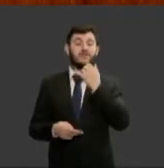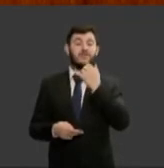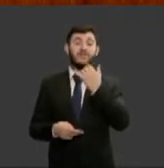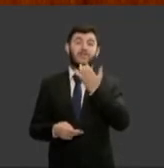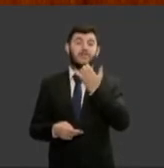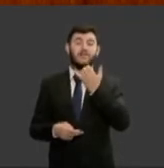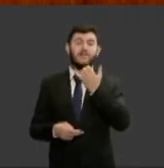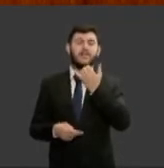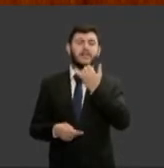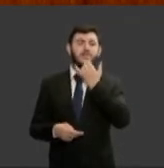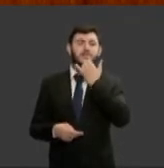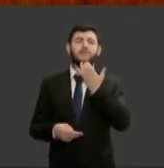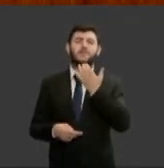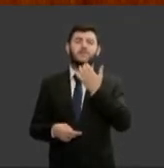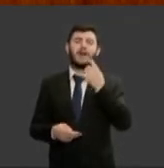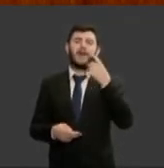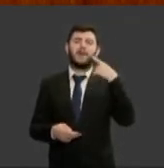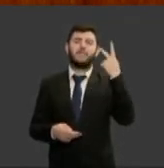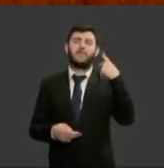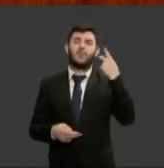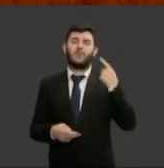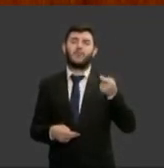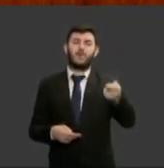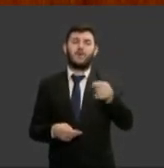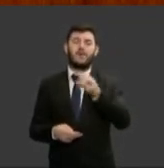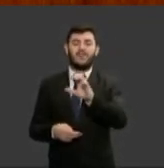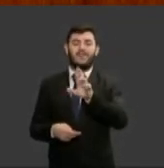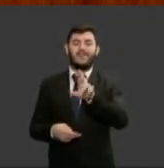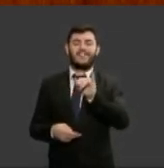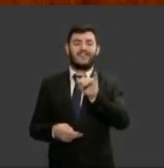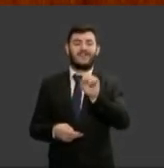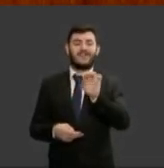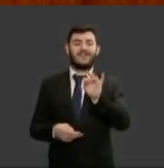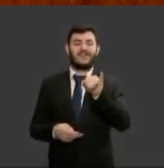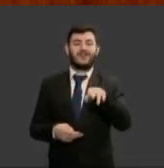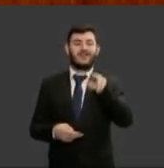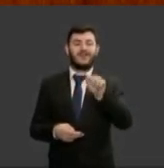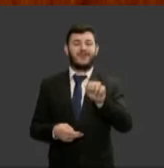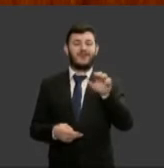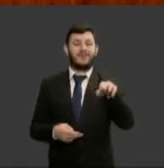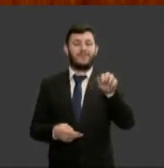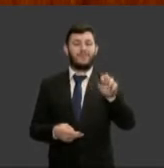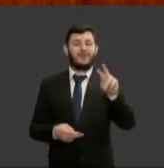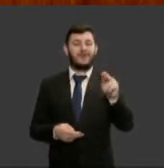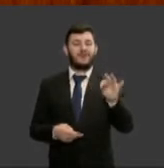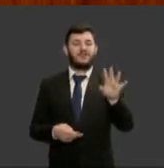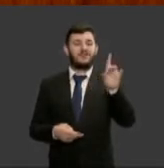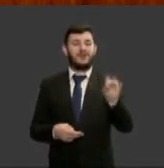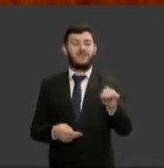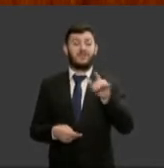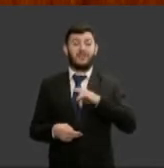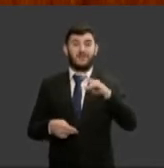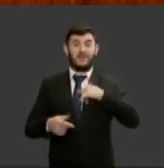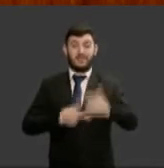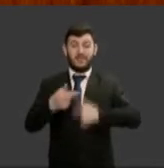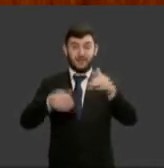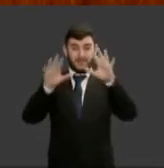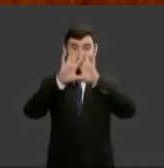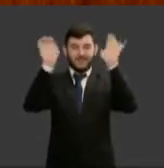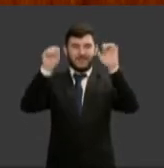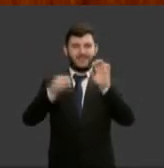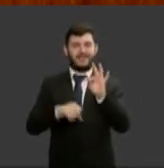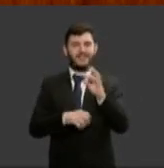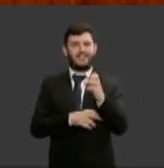Conta da União a primeira mulher também naquela oportunidade teve sua atuação marcada pela dedicação